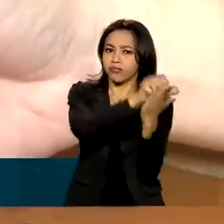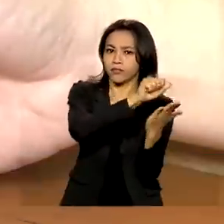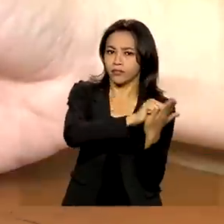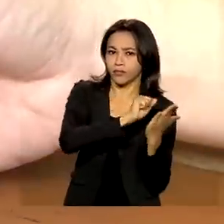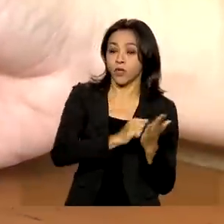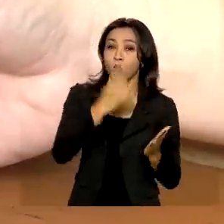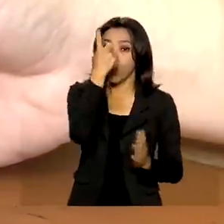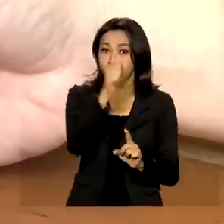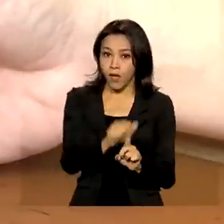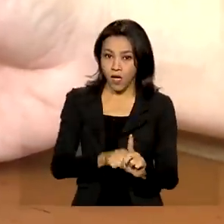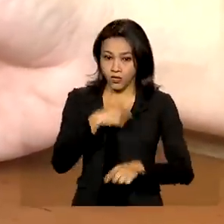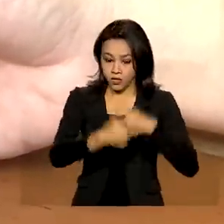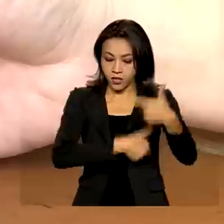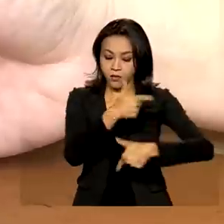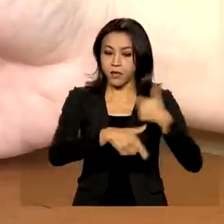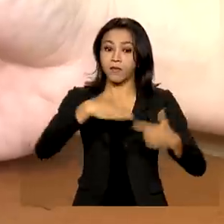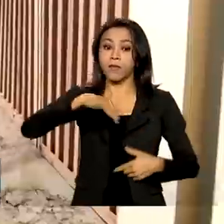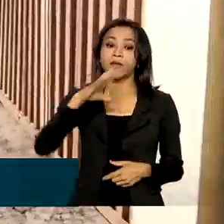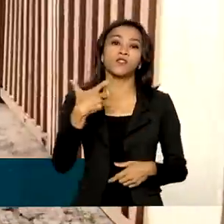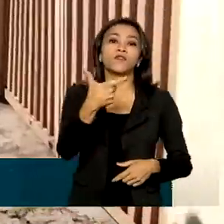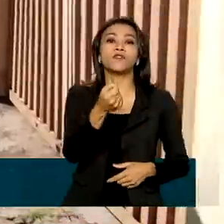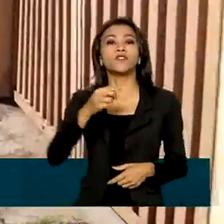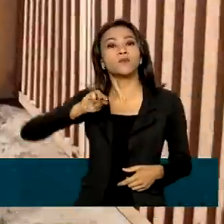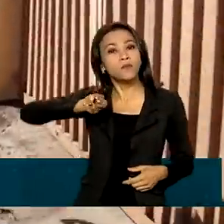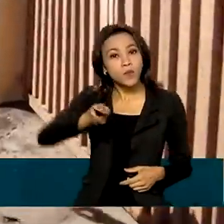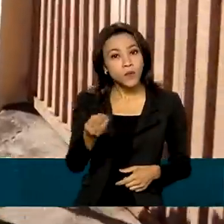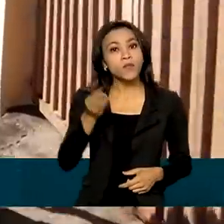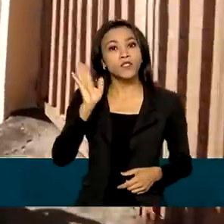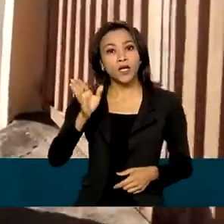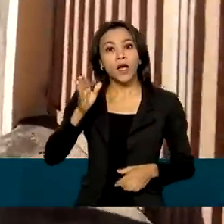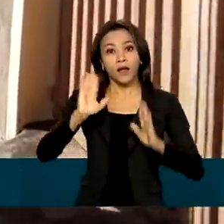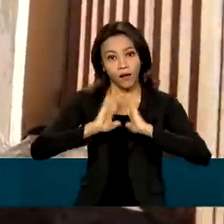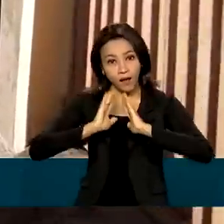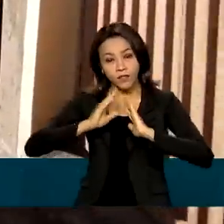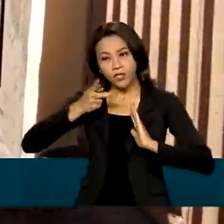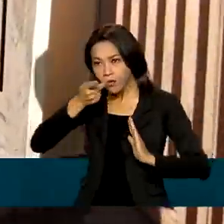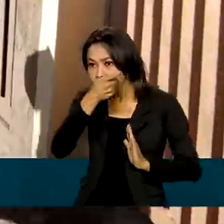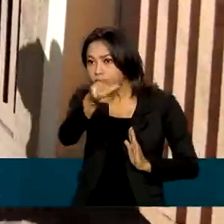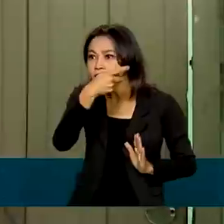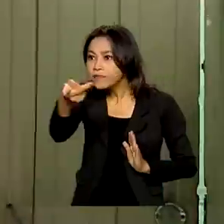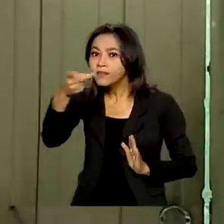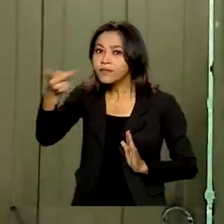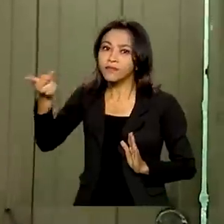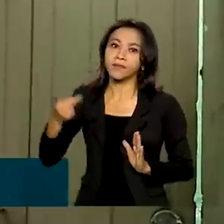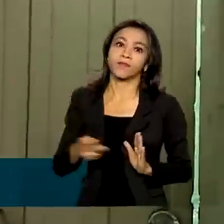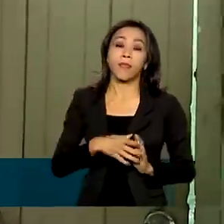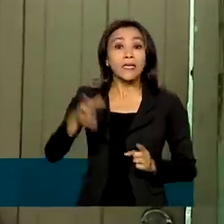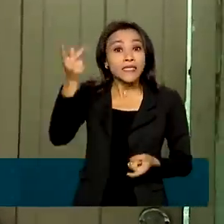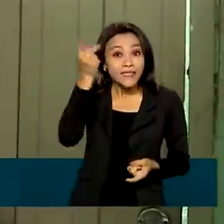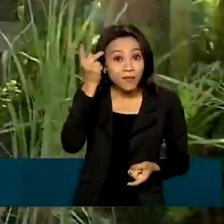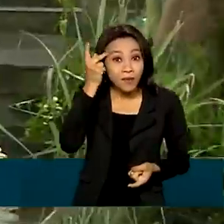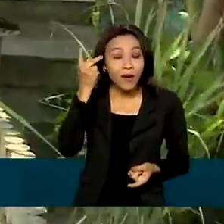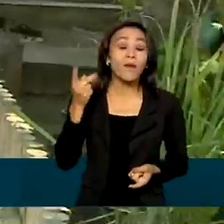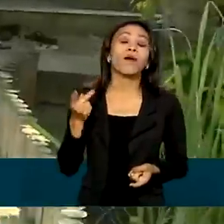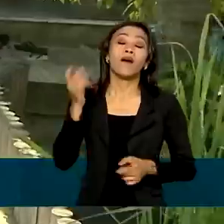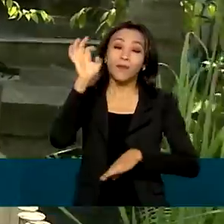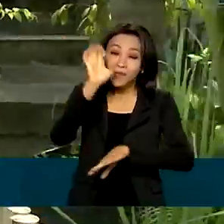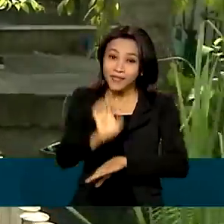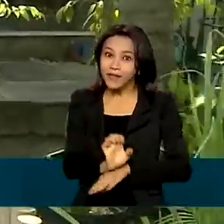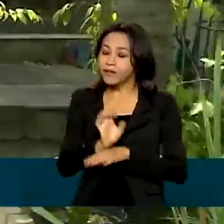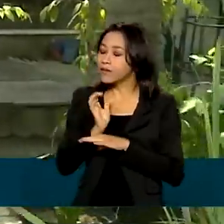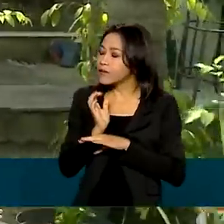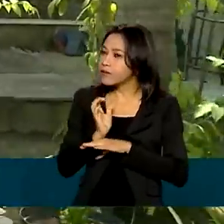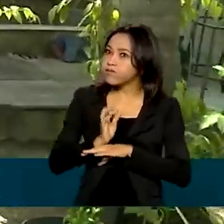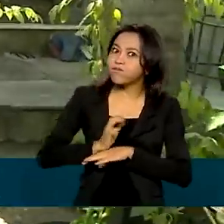trabalho, mais de 20 milhões de domicílios foram visitados pelos recenseadores. São Paulo é o estado onde mais